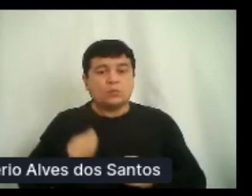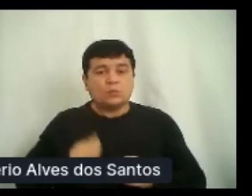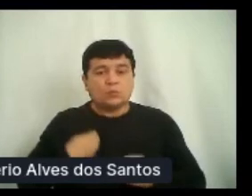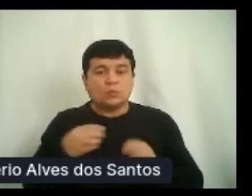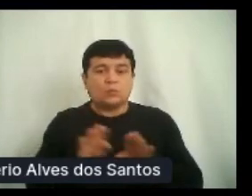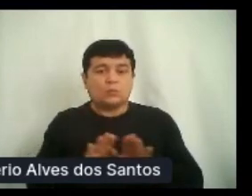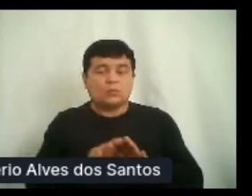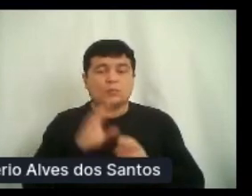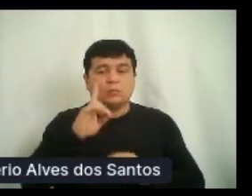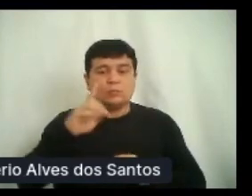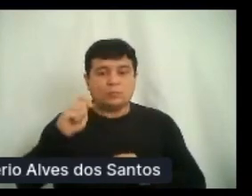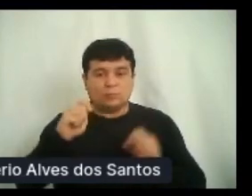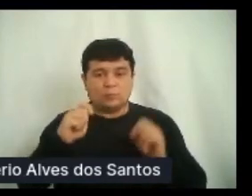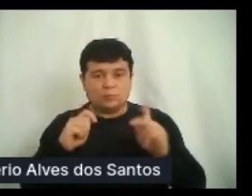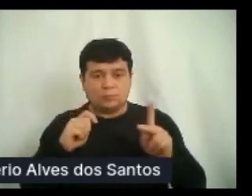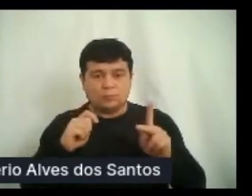auditiva.